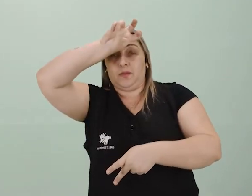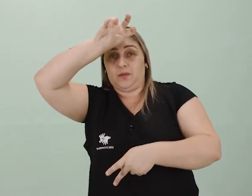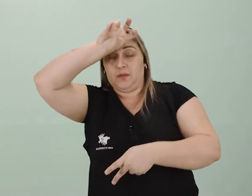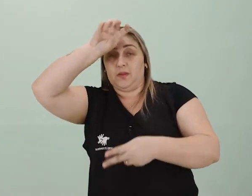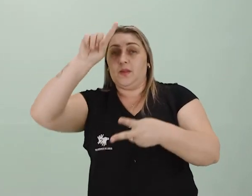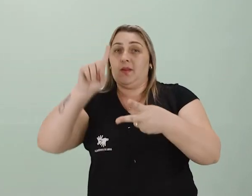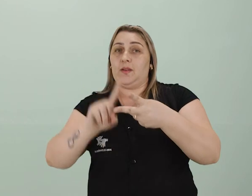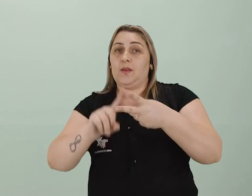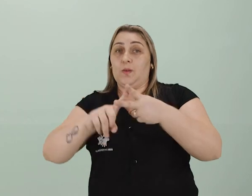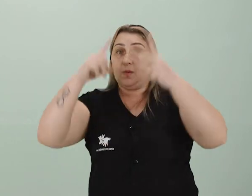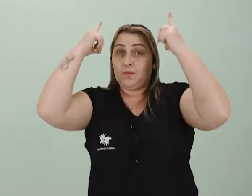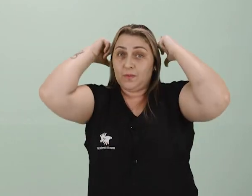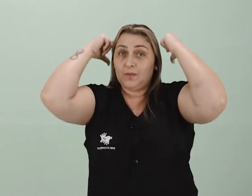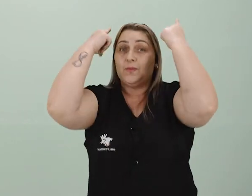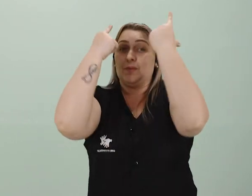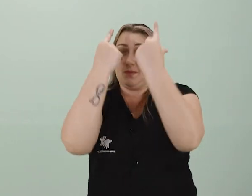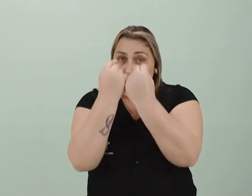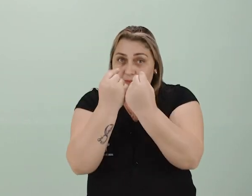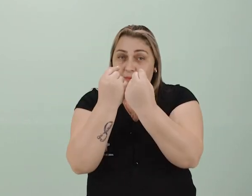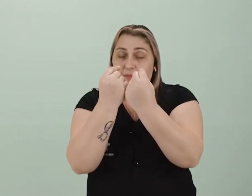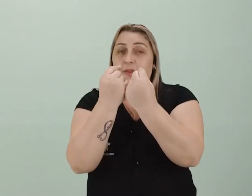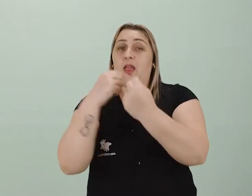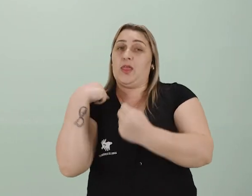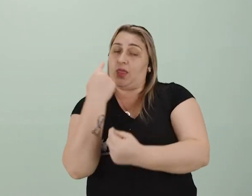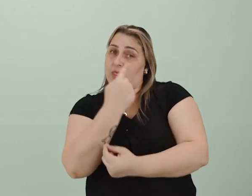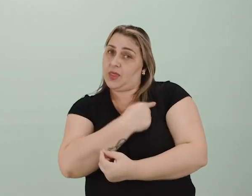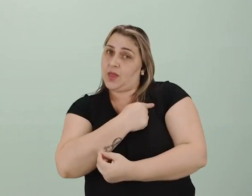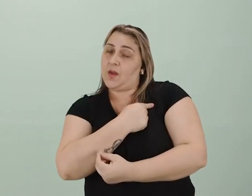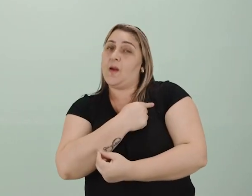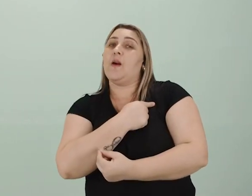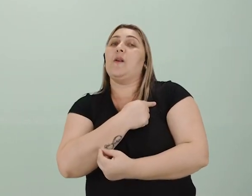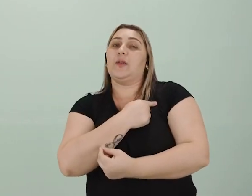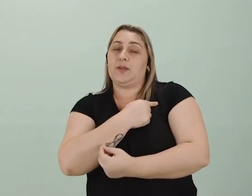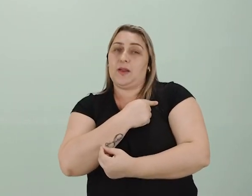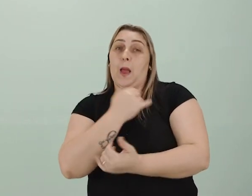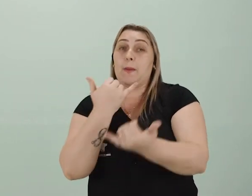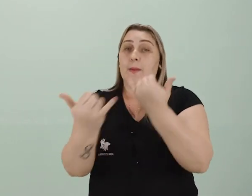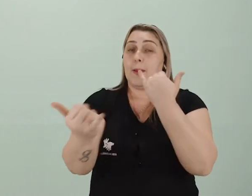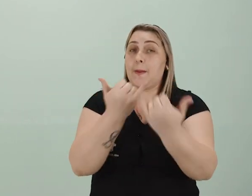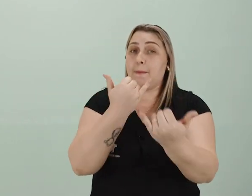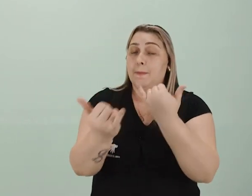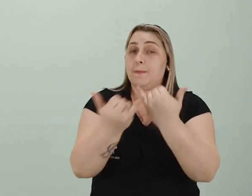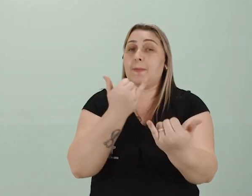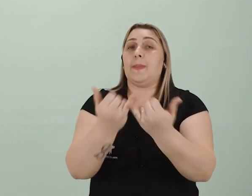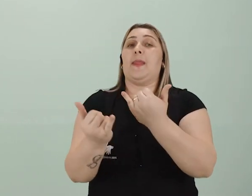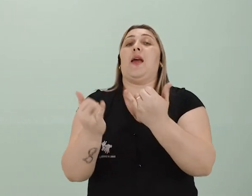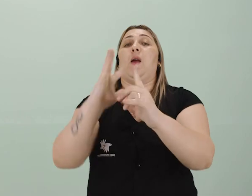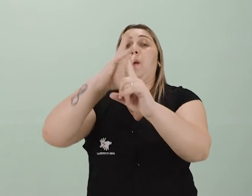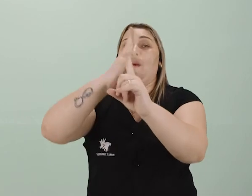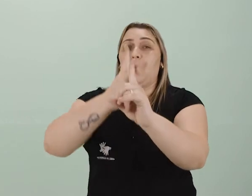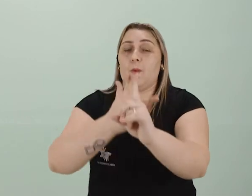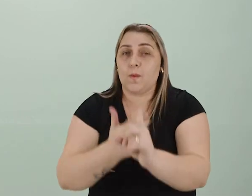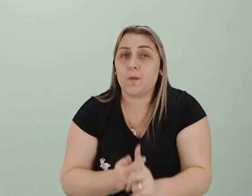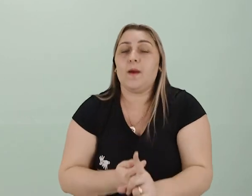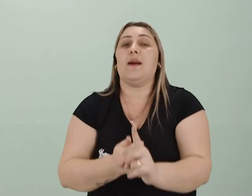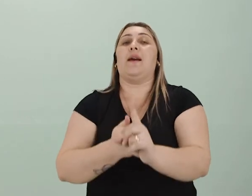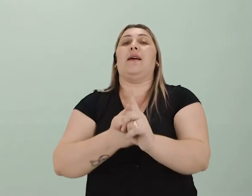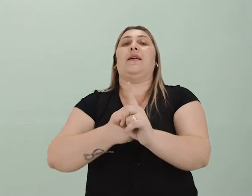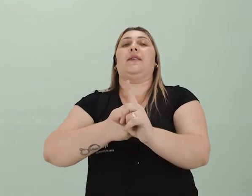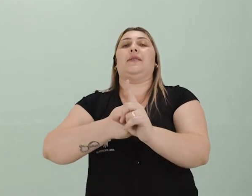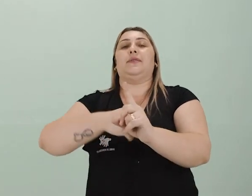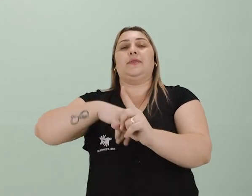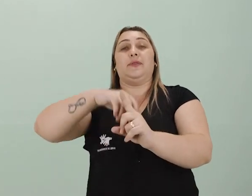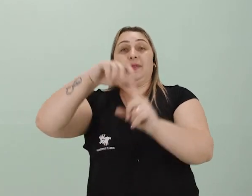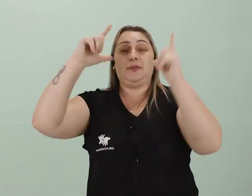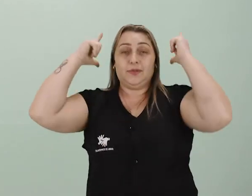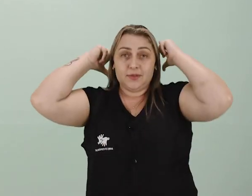os gregos. A maioria de nós é muito familiarizado com a arte grega, certo? Mas nós